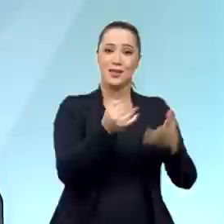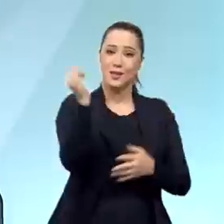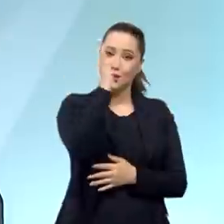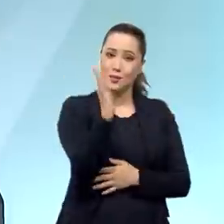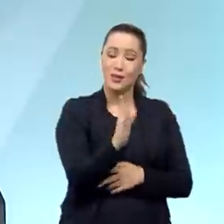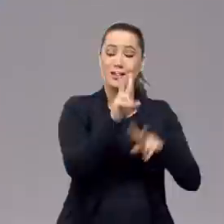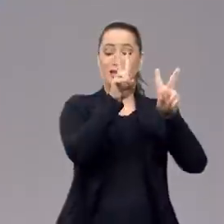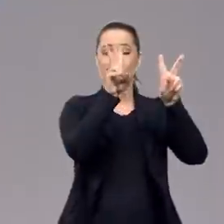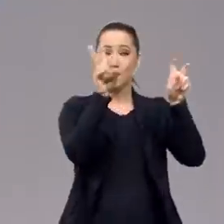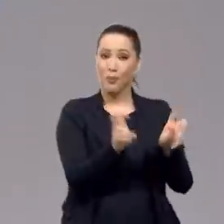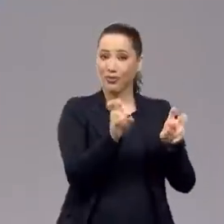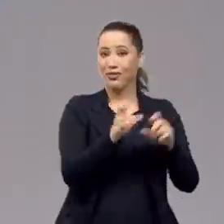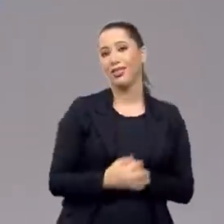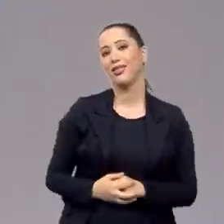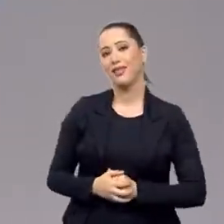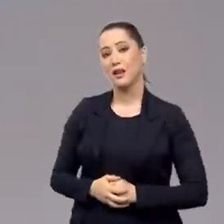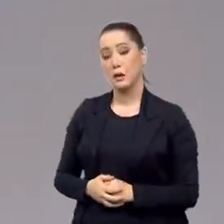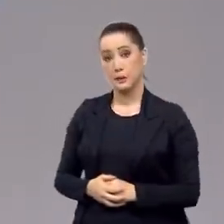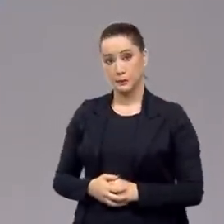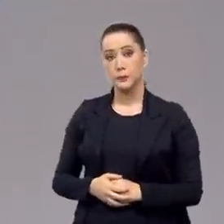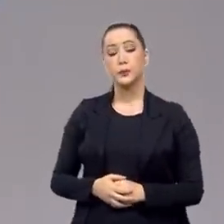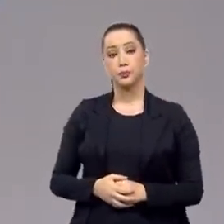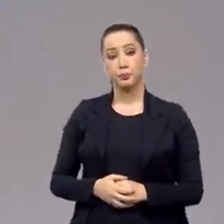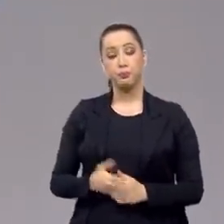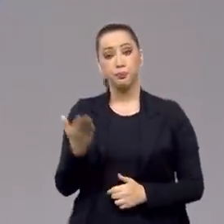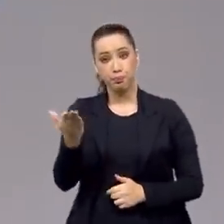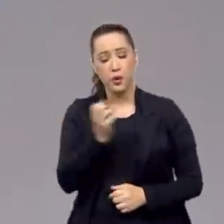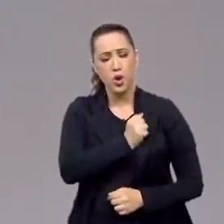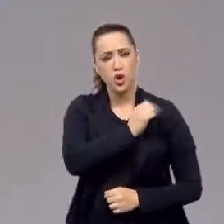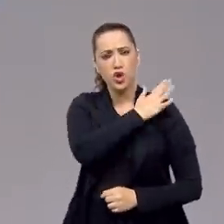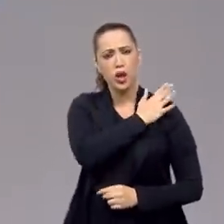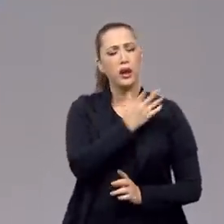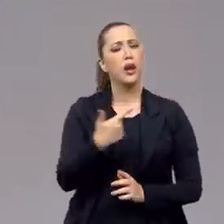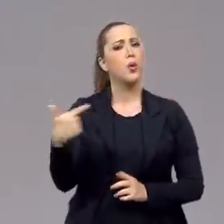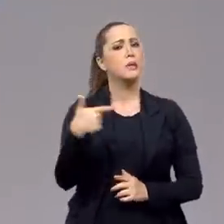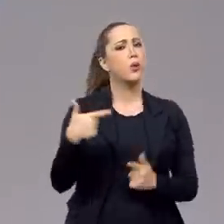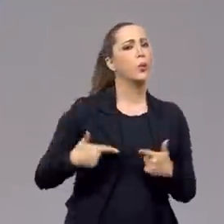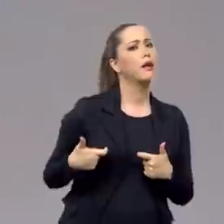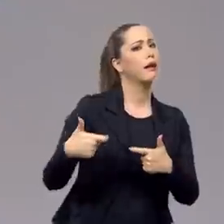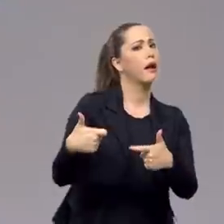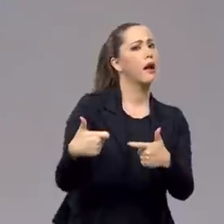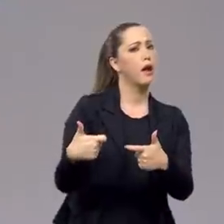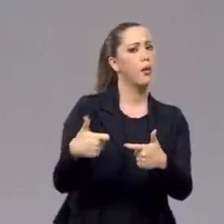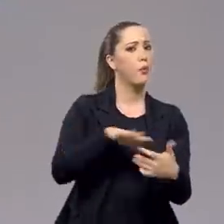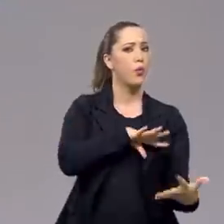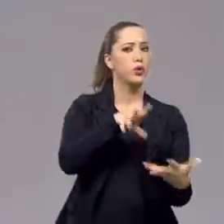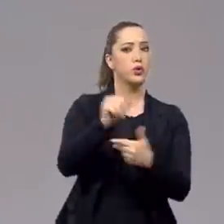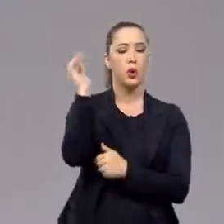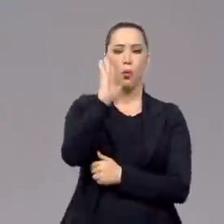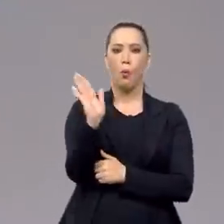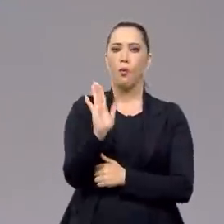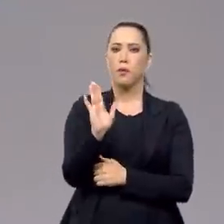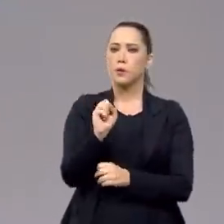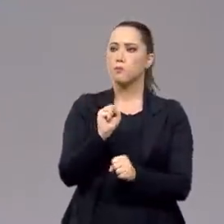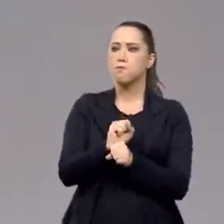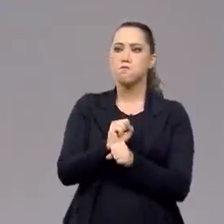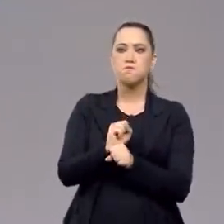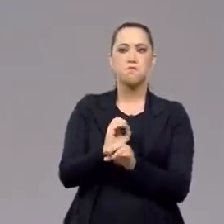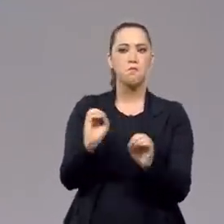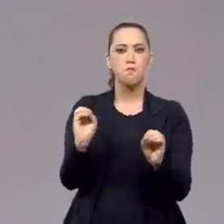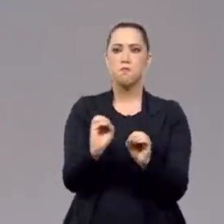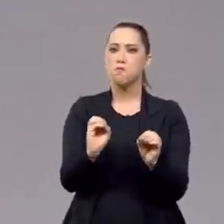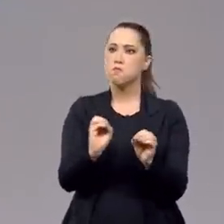Brasil em Pauta. General, durante a maior parte da Segunda Guerra Mundial, o Brasil esteve neutro no conflito,